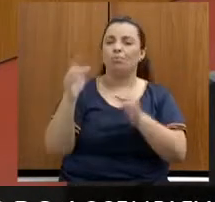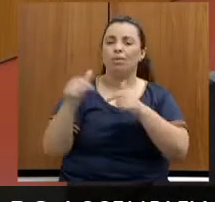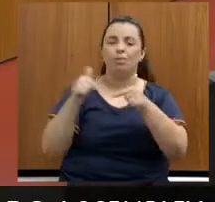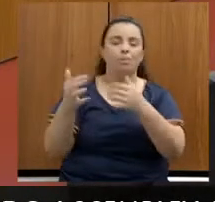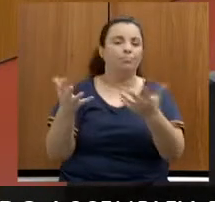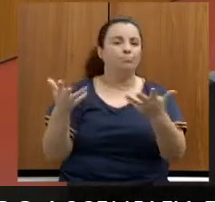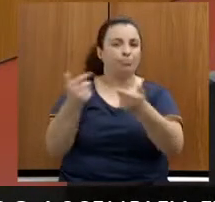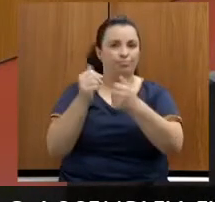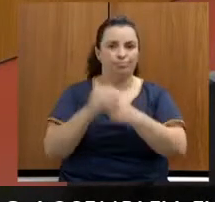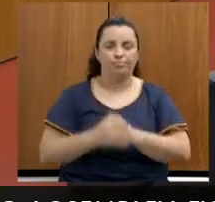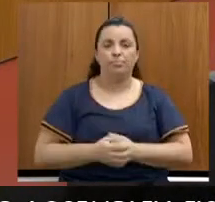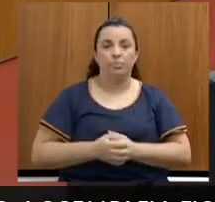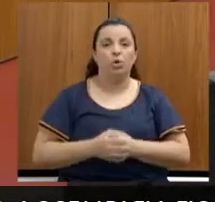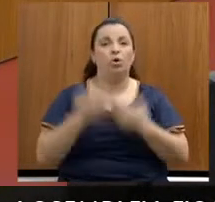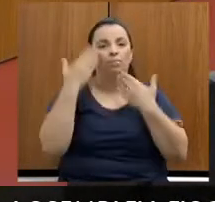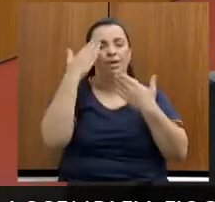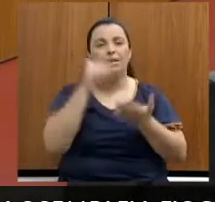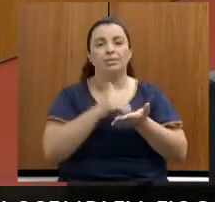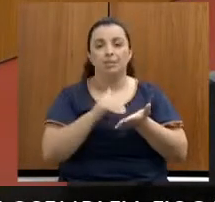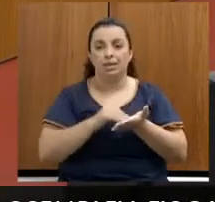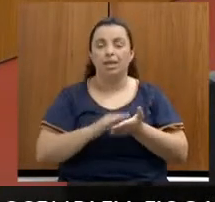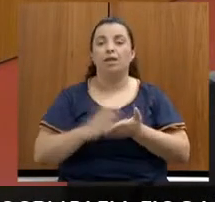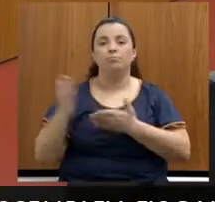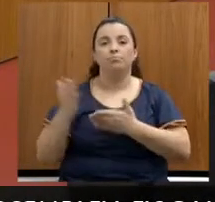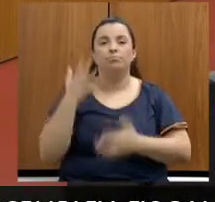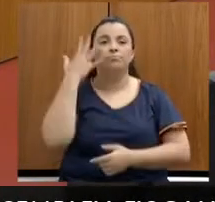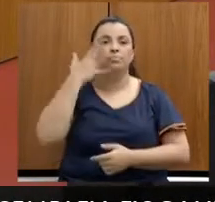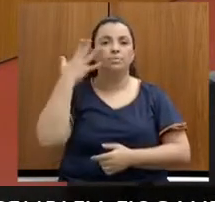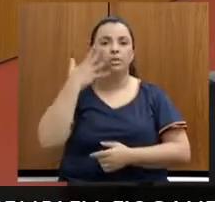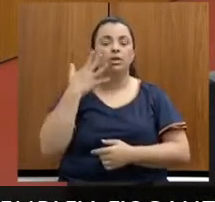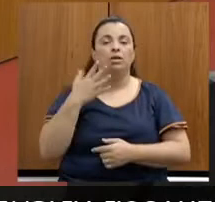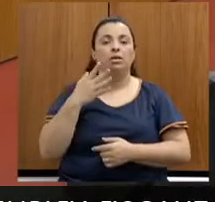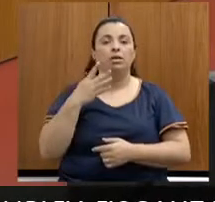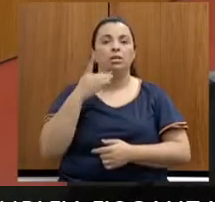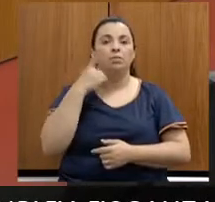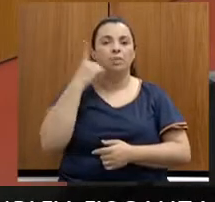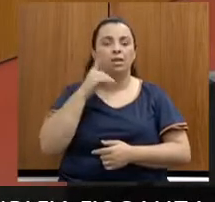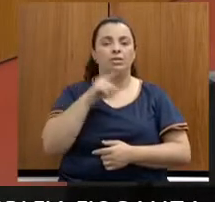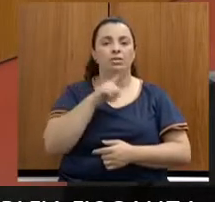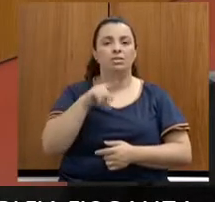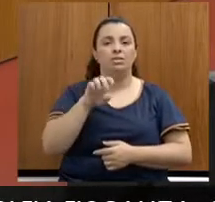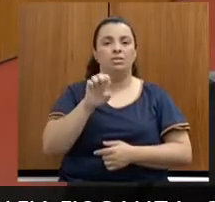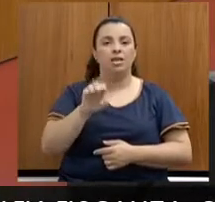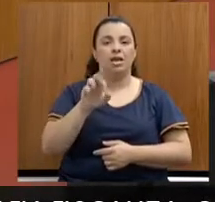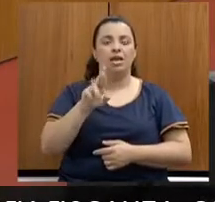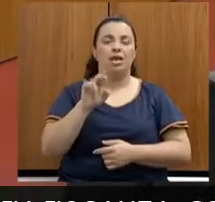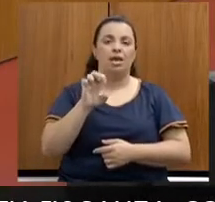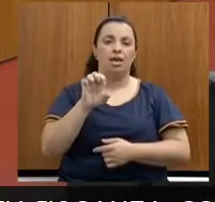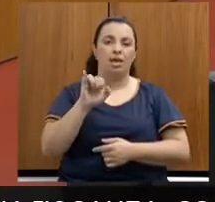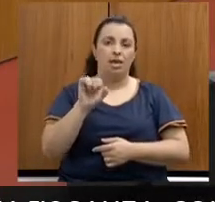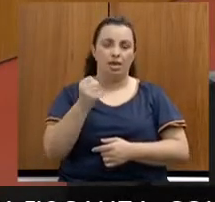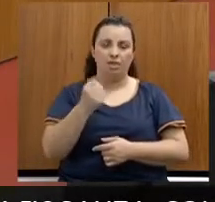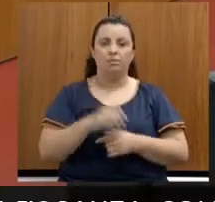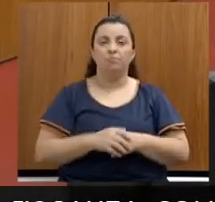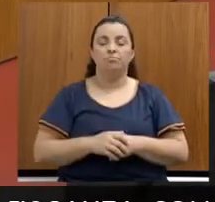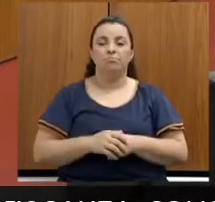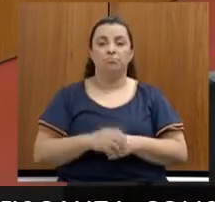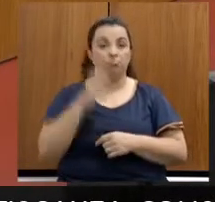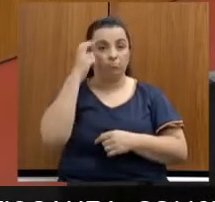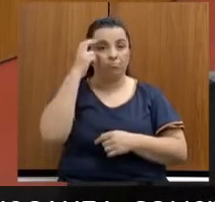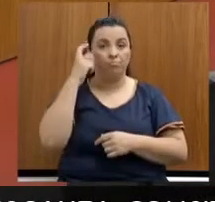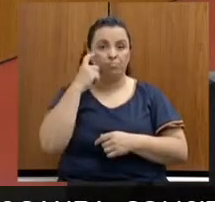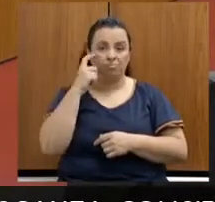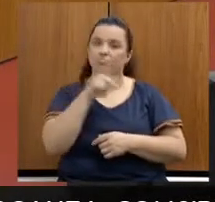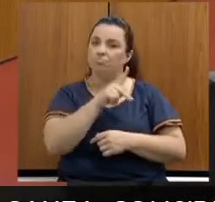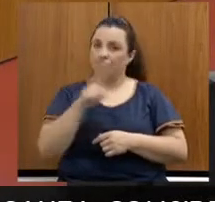Eu passo a palavra para o deputado Zé Reis. Deputado Zé Guilherme, que preside muito bem os